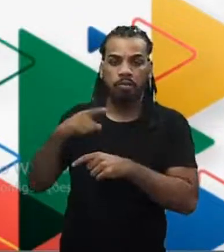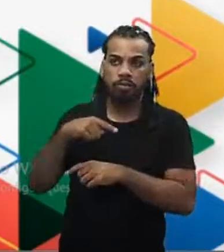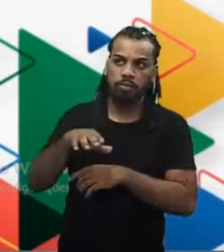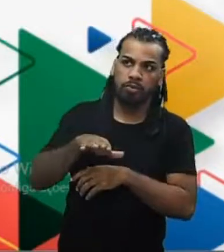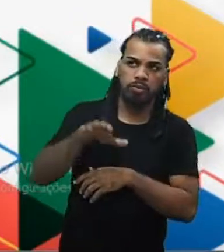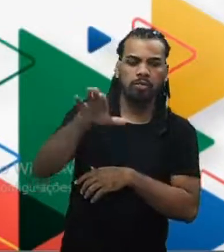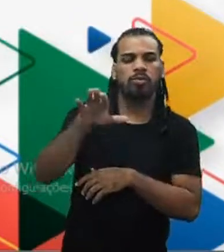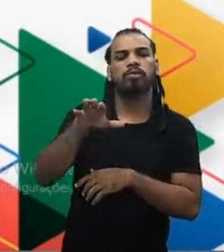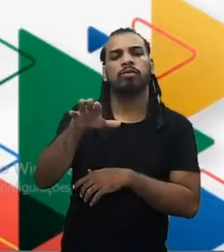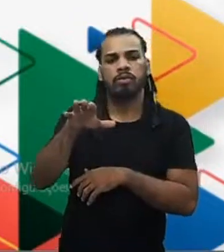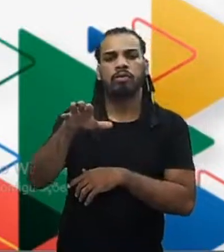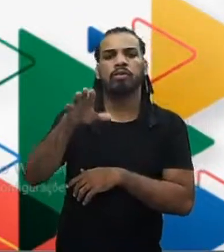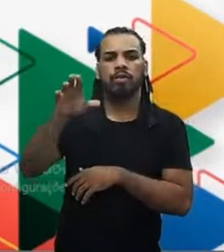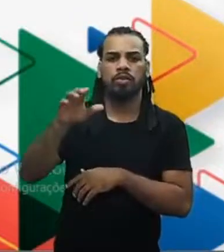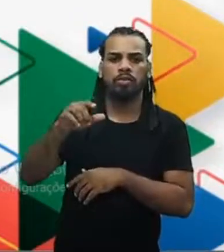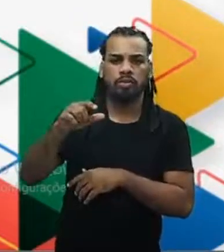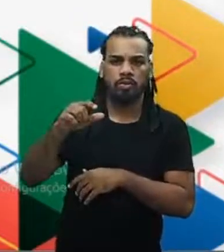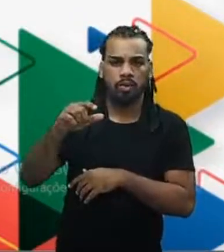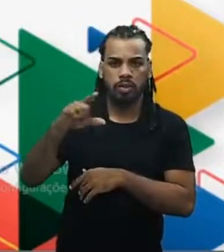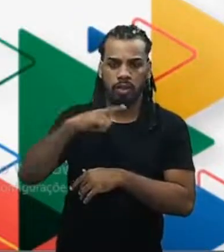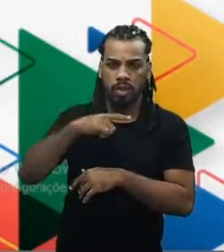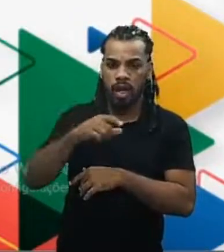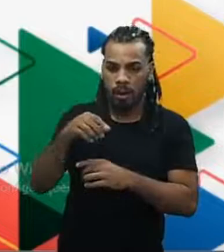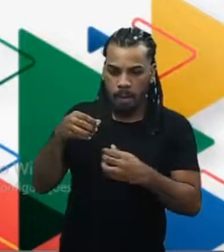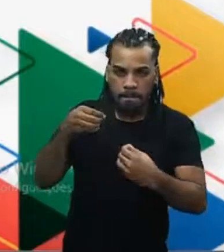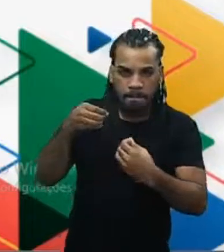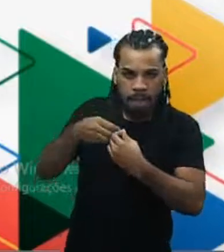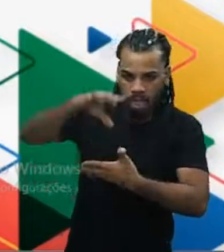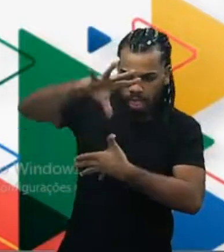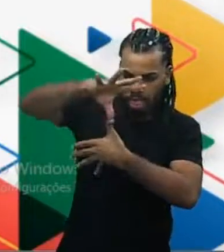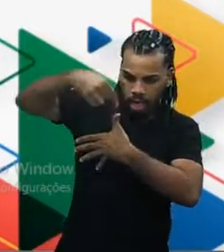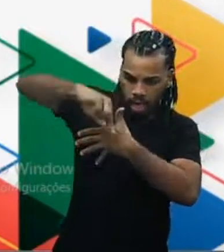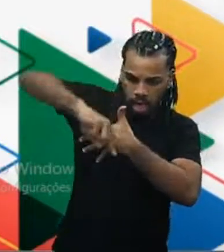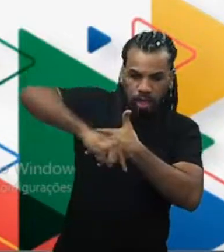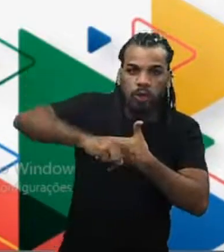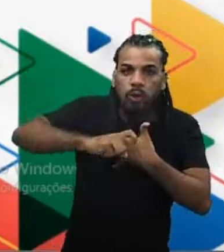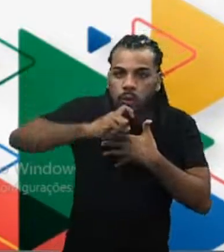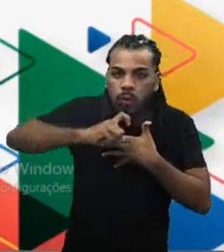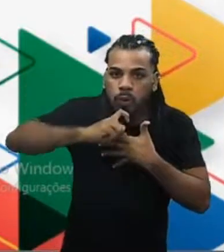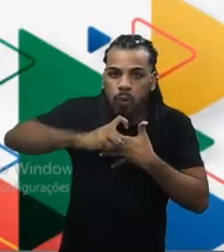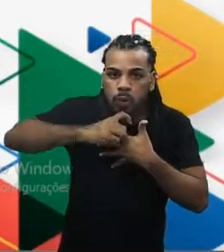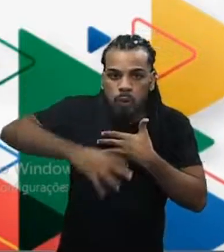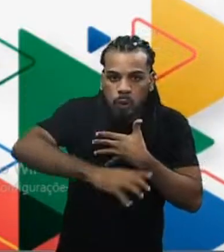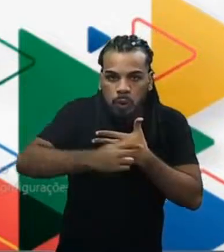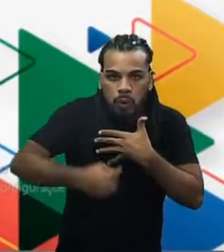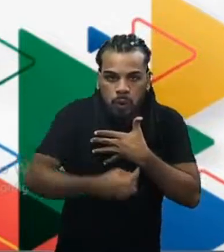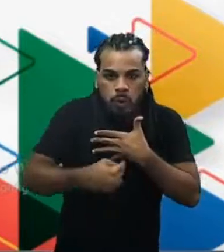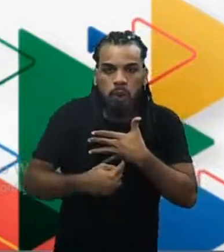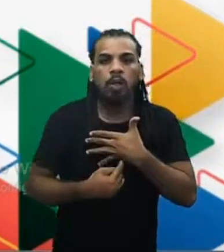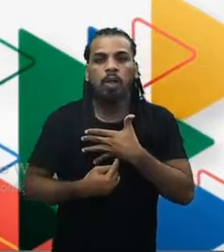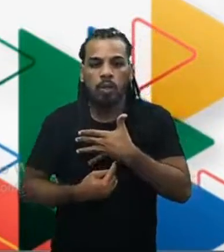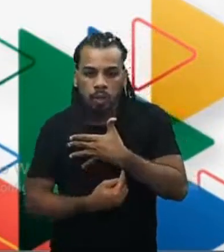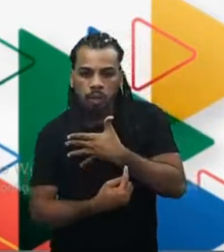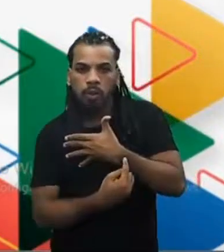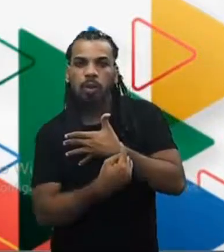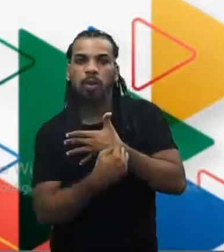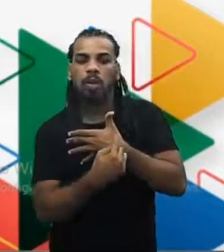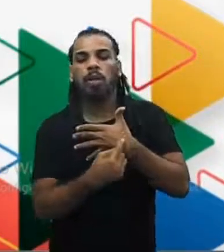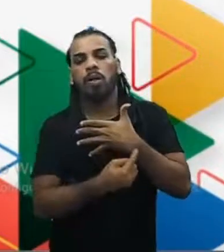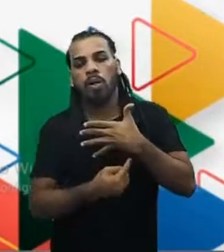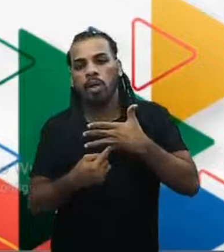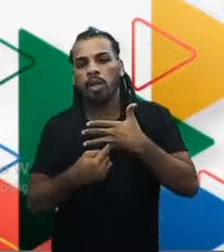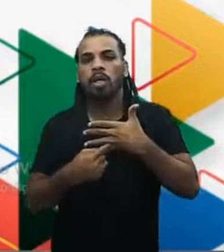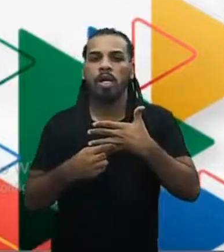proximidade com o atual Alasca até regiões da Patagônia, aqui da Patagônia Argentina e